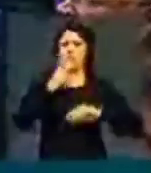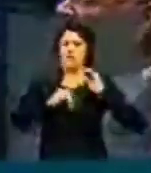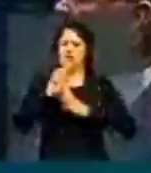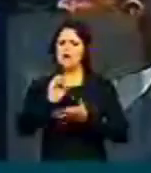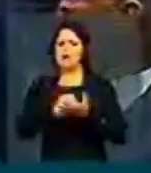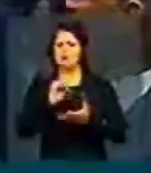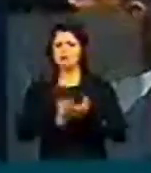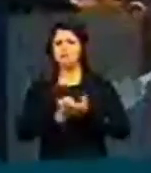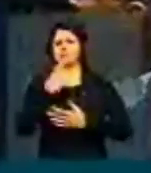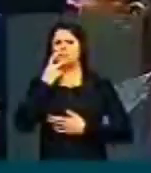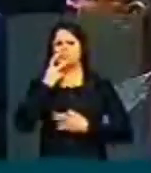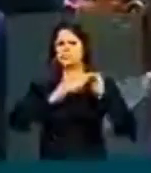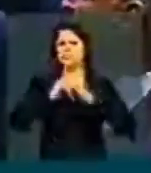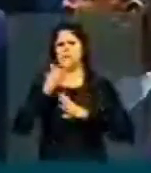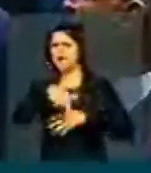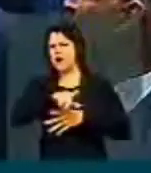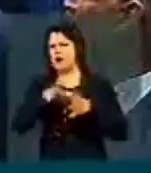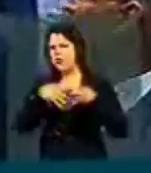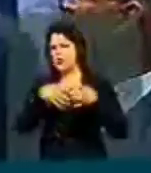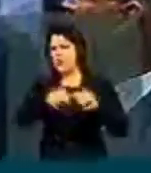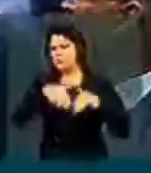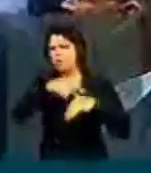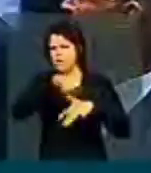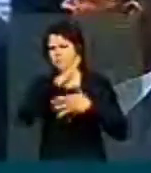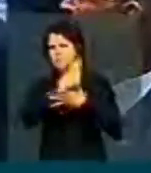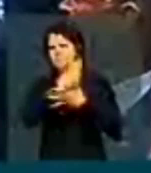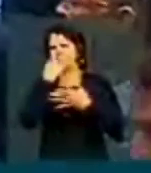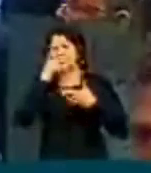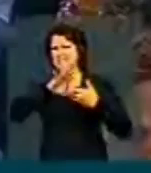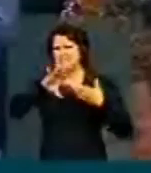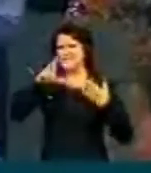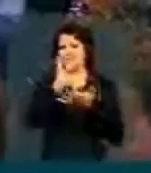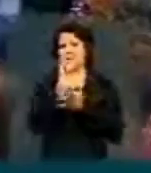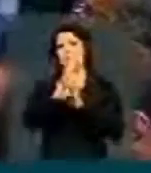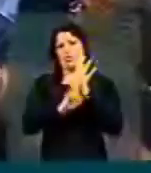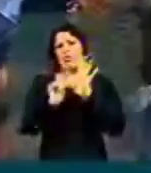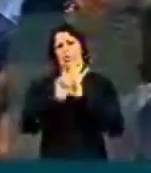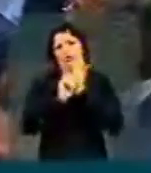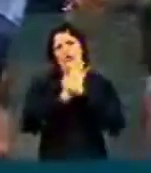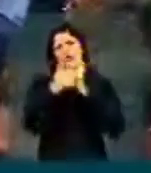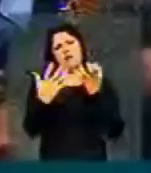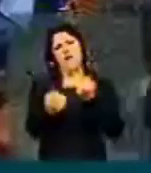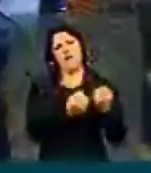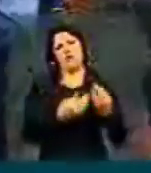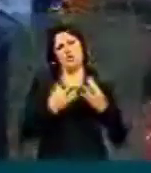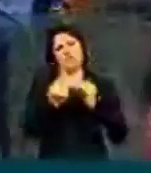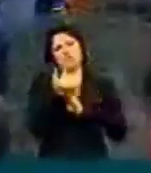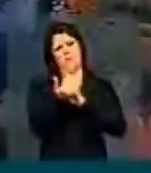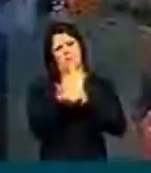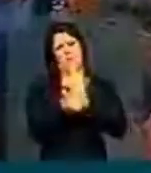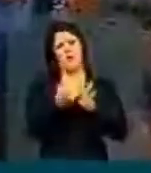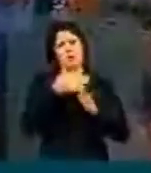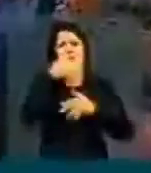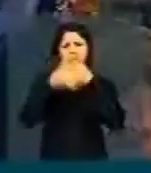está dividindo o plenário, mesmo o relator acatando as